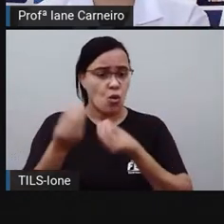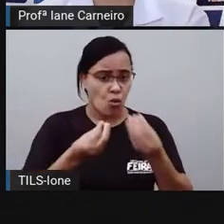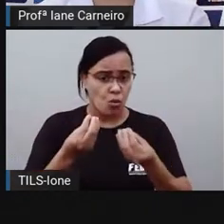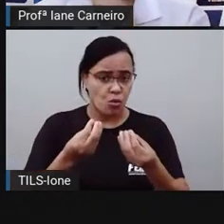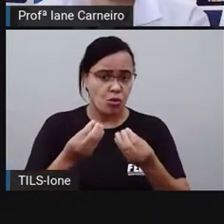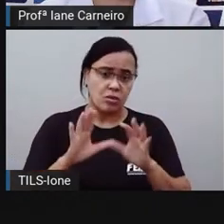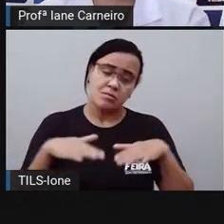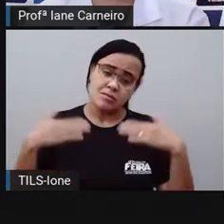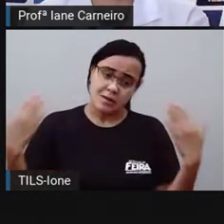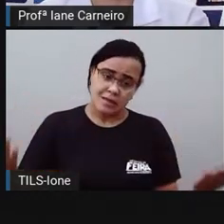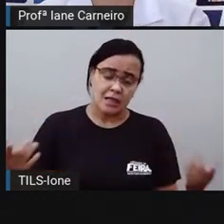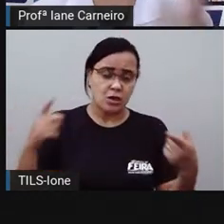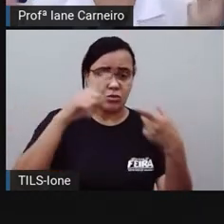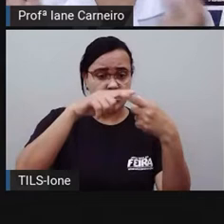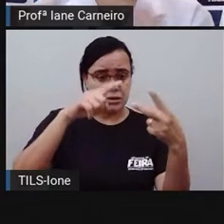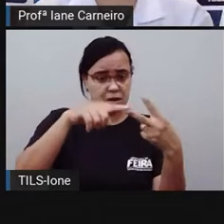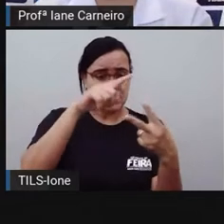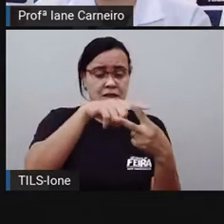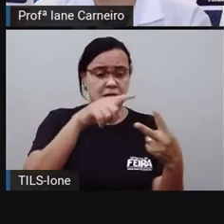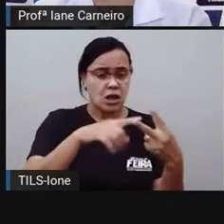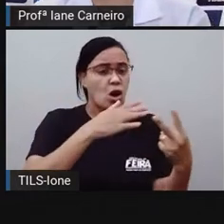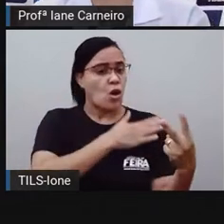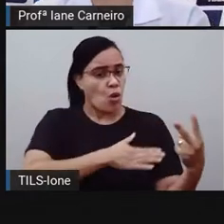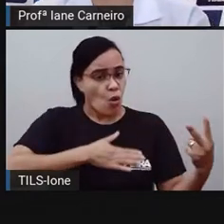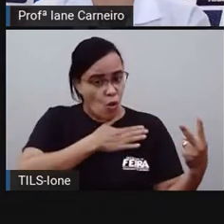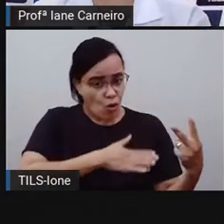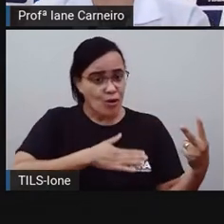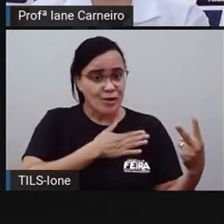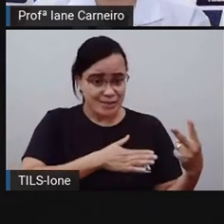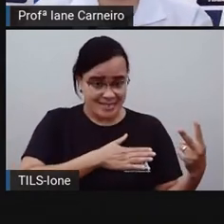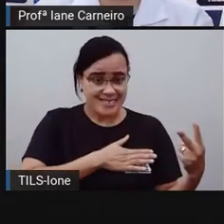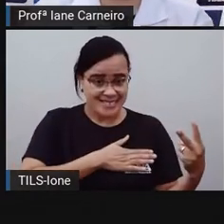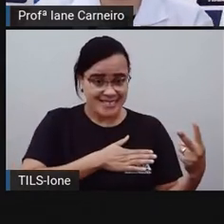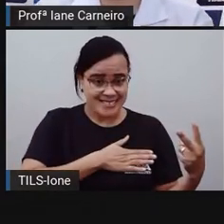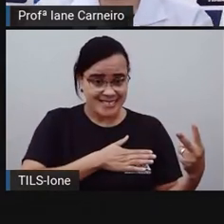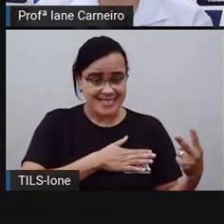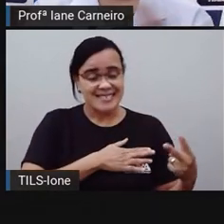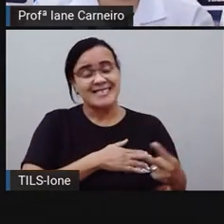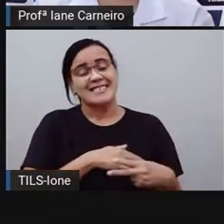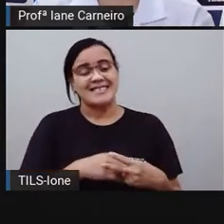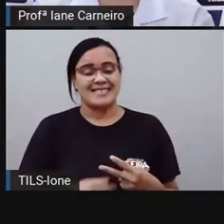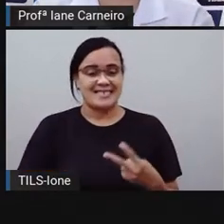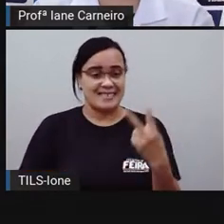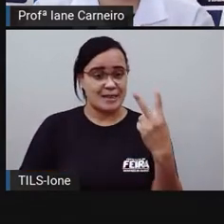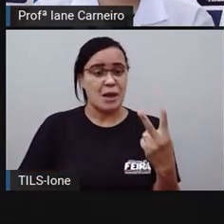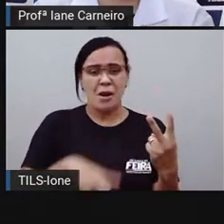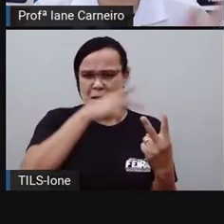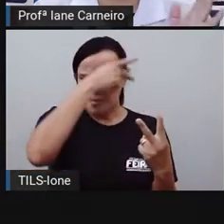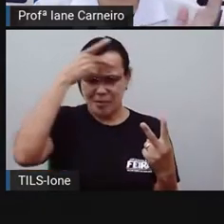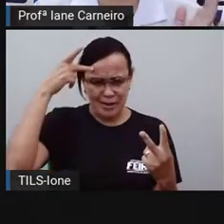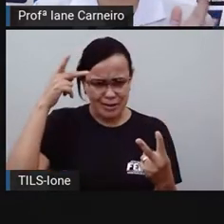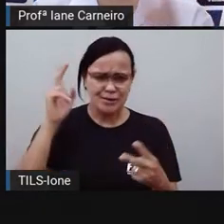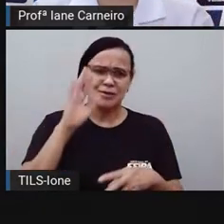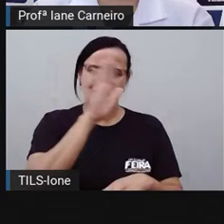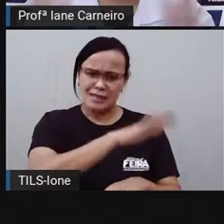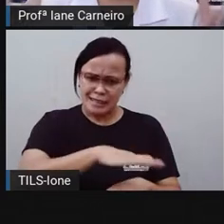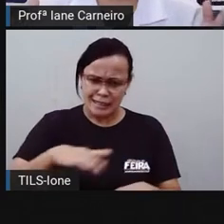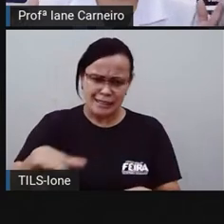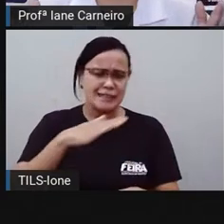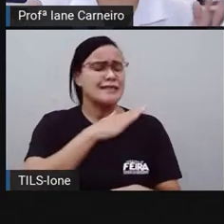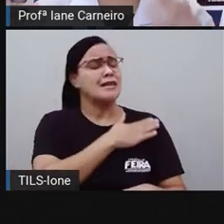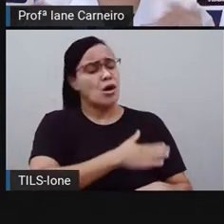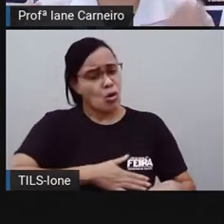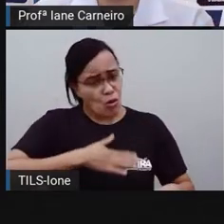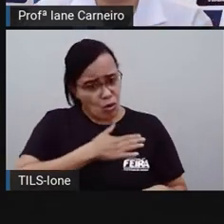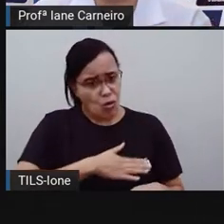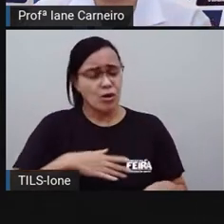Quem é que gosta de salada de frutas, de vitamina? Quem é que gosta? Toda criança gosta, né? A maioria,